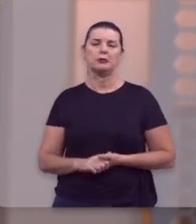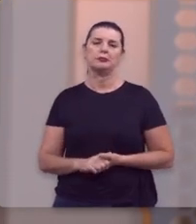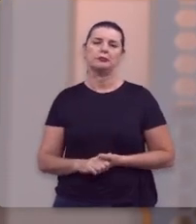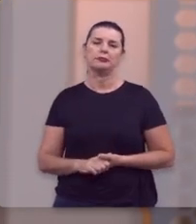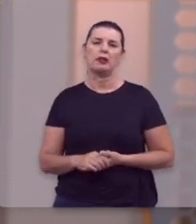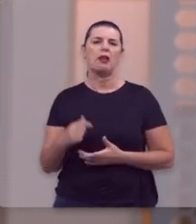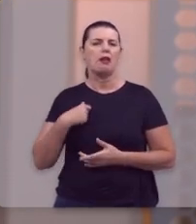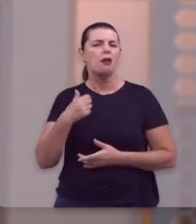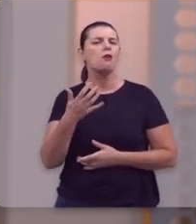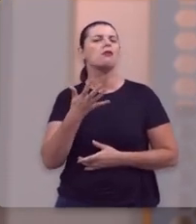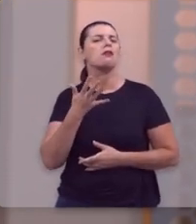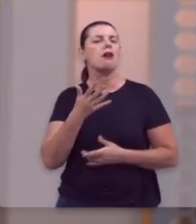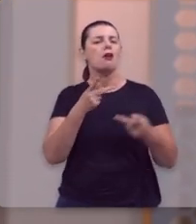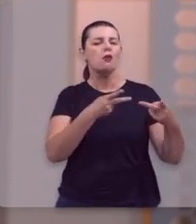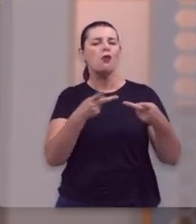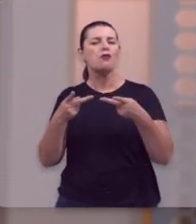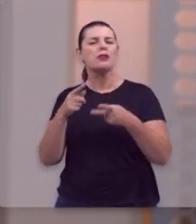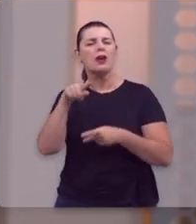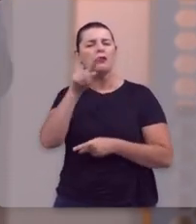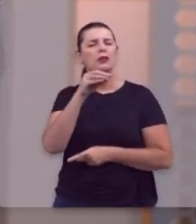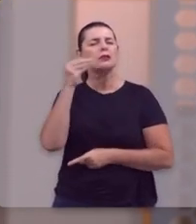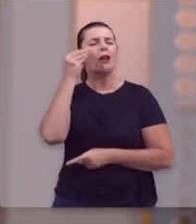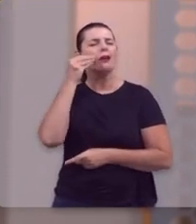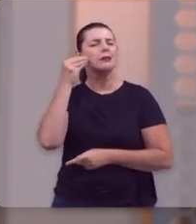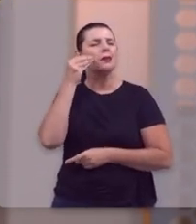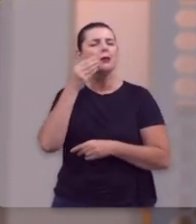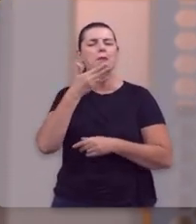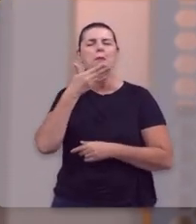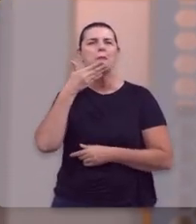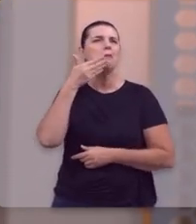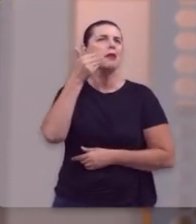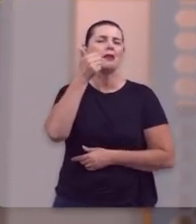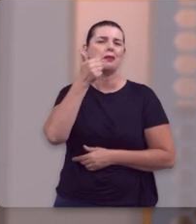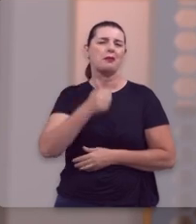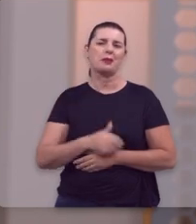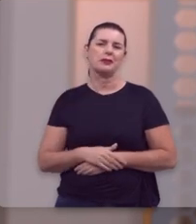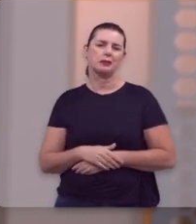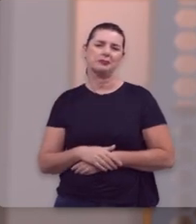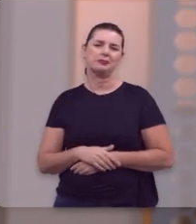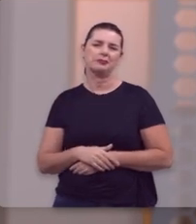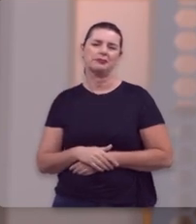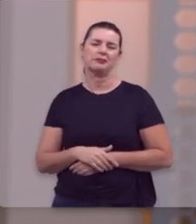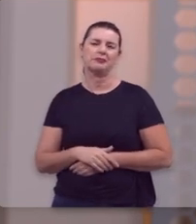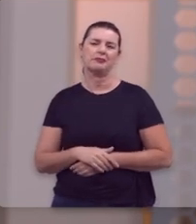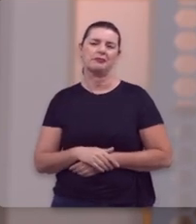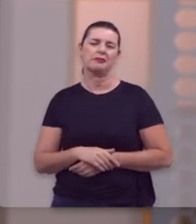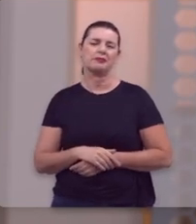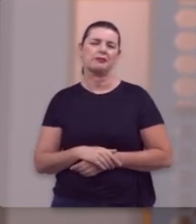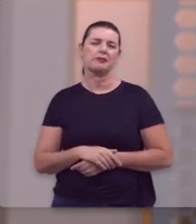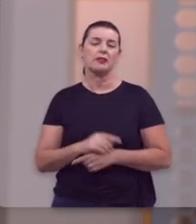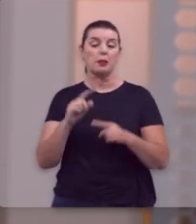Mas hoje, eu quero convidar você a experimentar o melhor vinho.